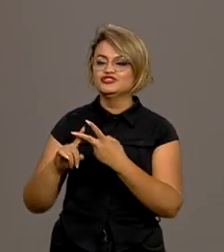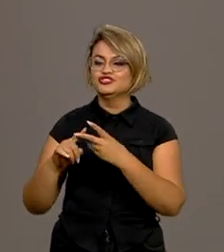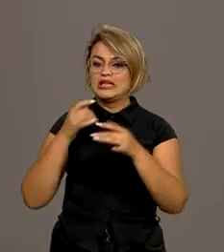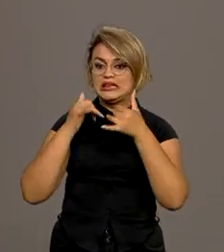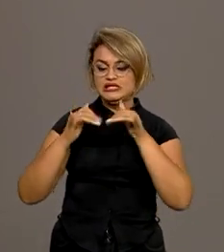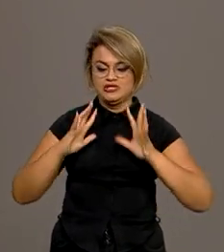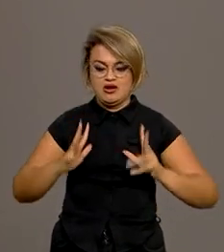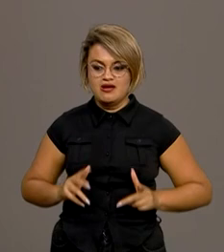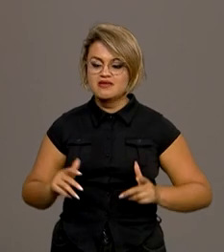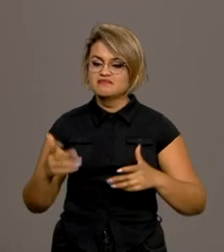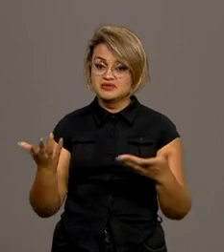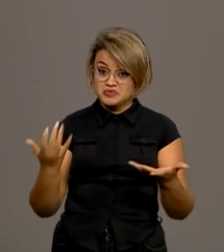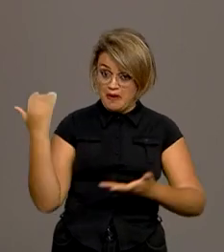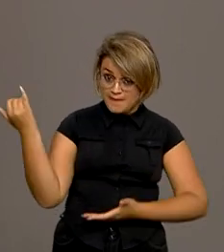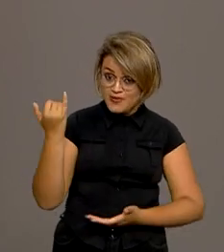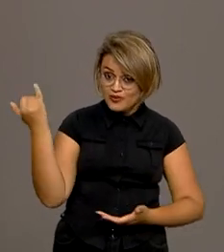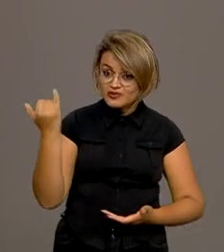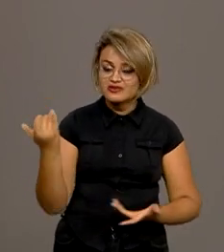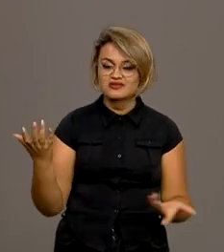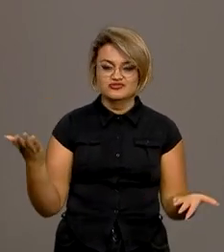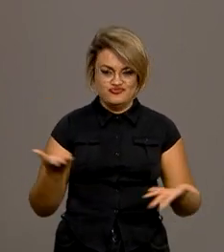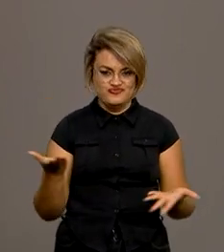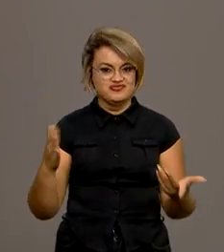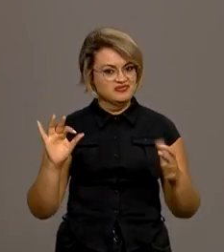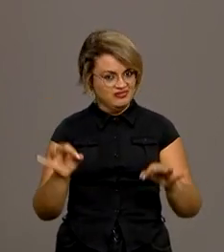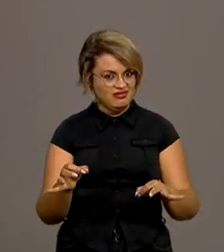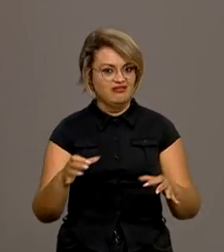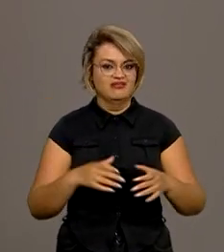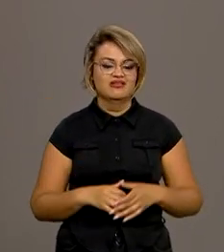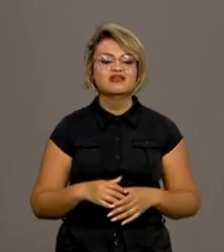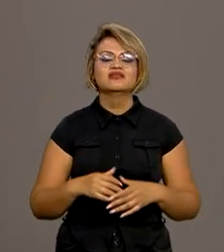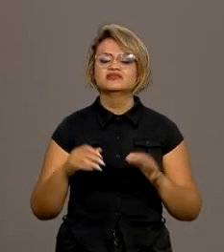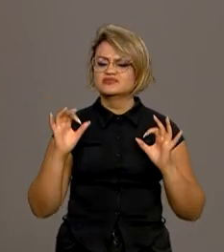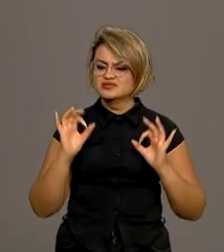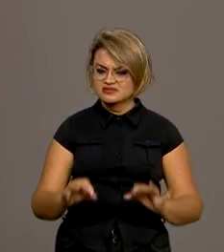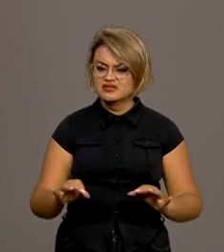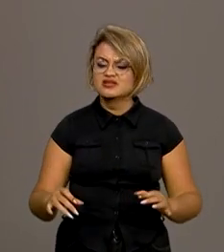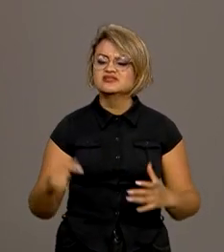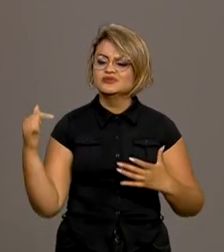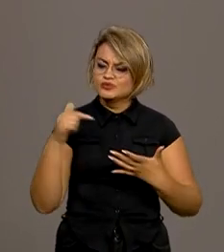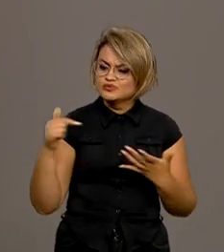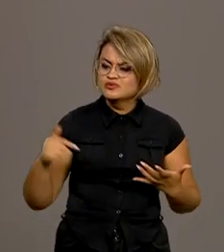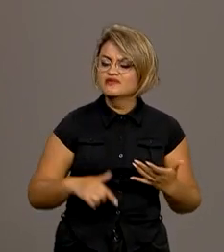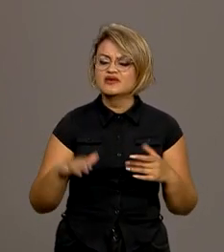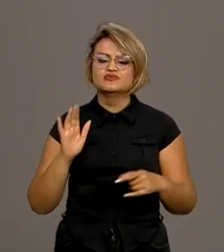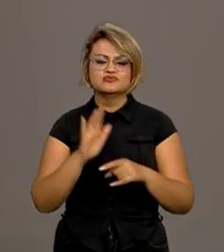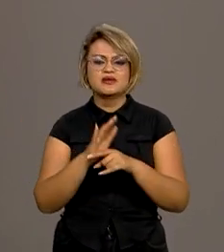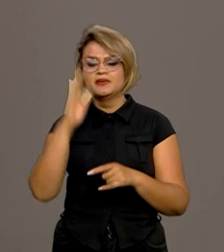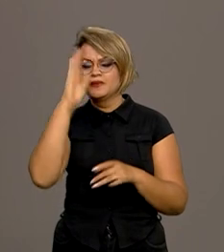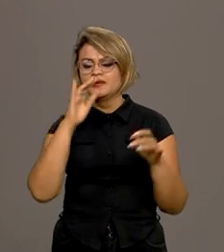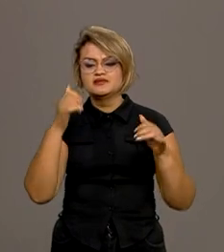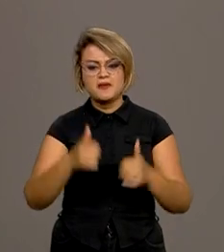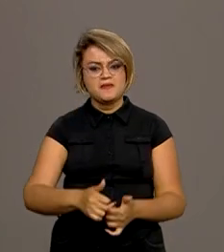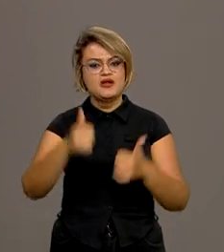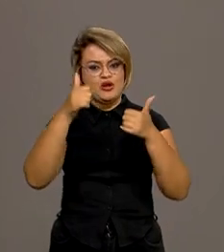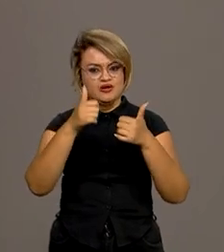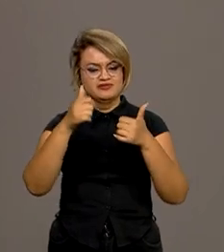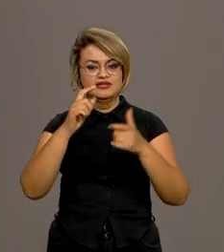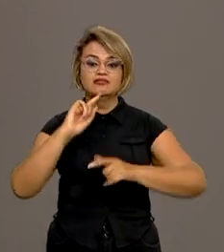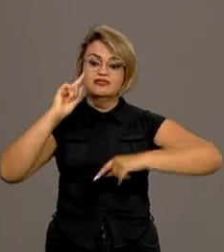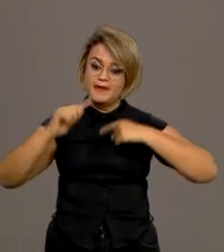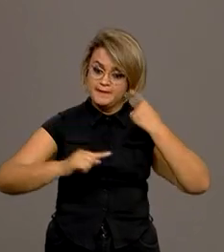energia limpa. Isso é fundamental no mundo de hoje. Então, não tenha dúvida que tudo isso vai contribuir para que o país melhore e,